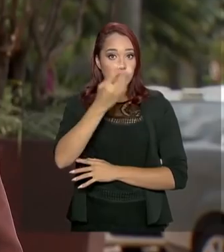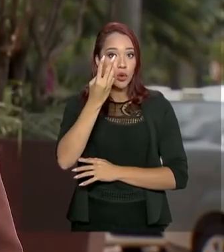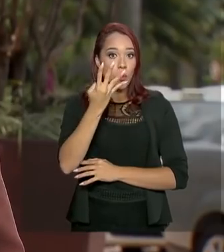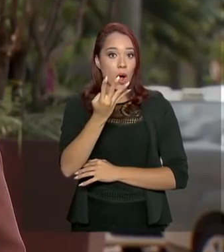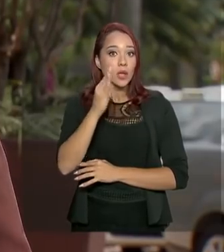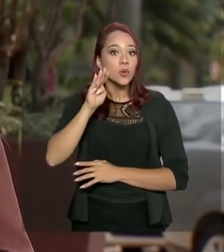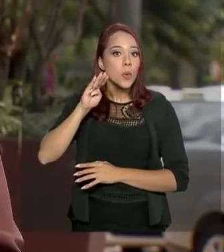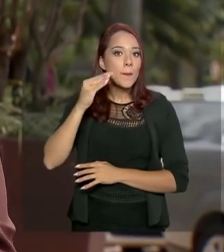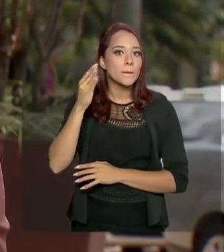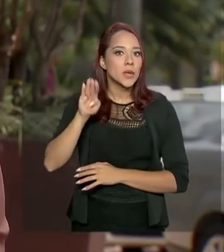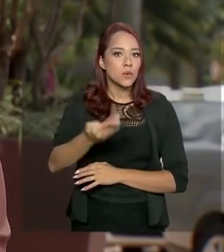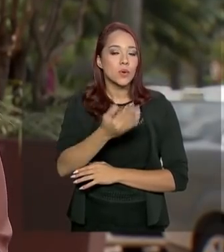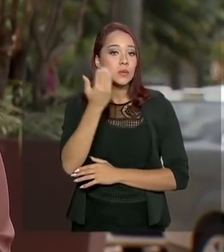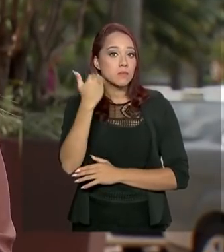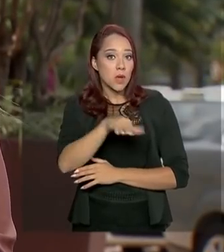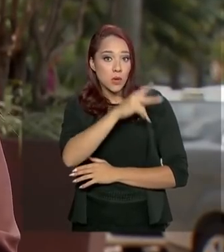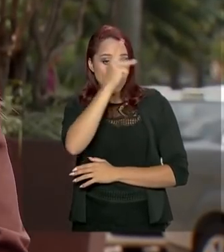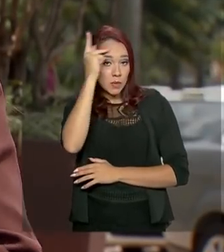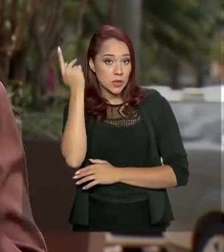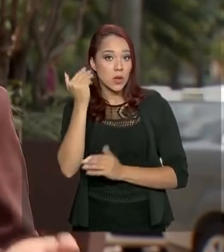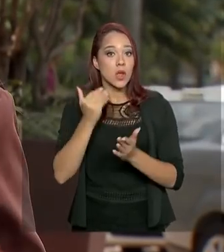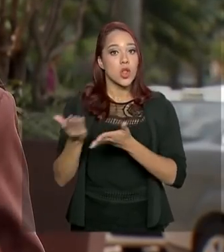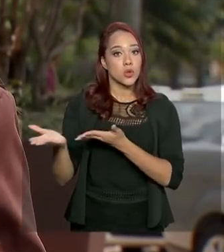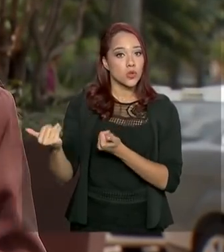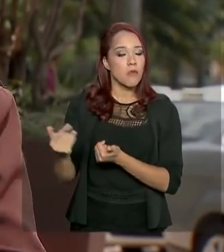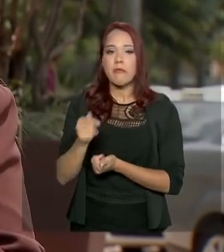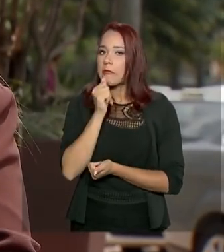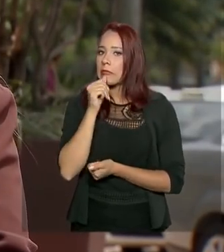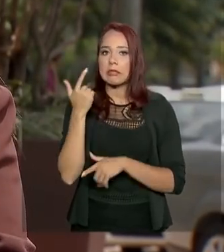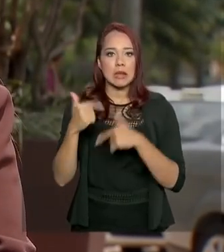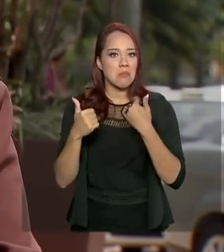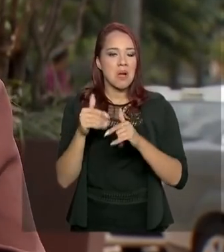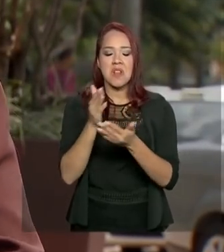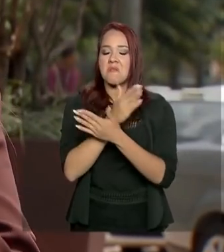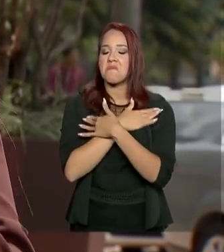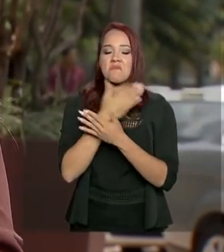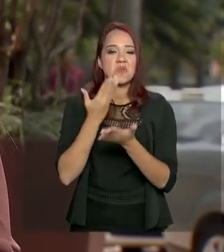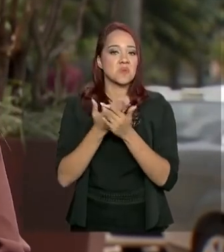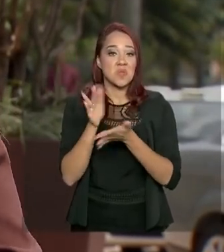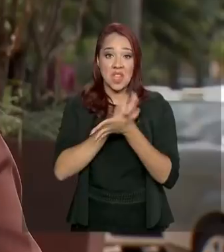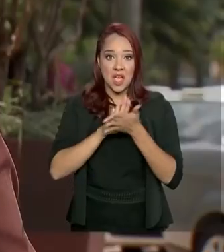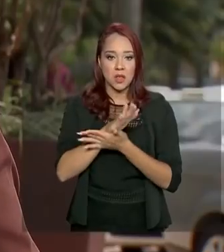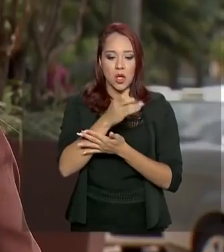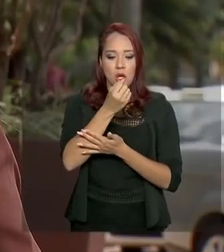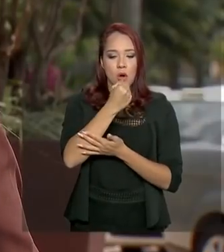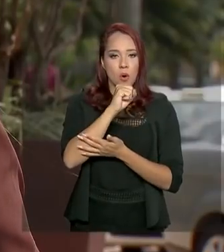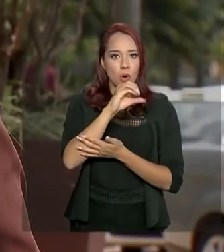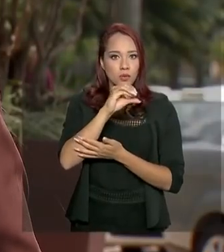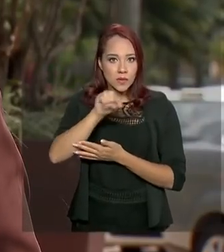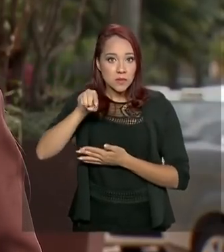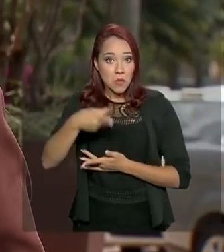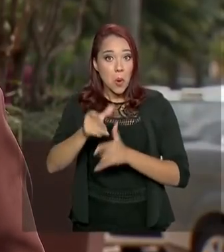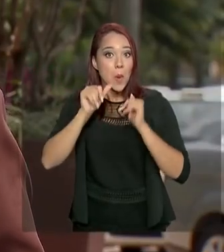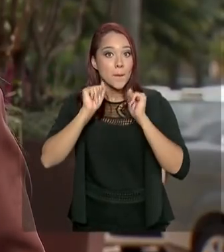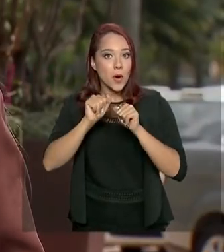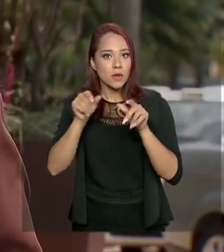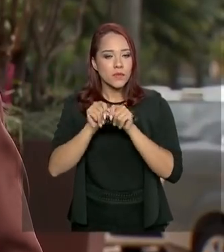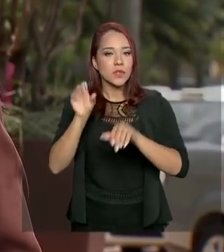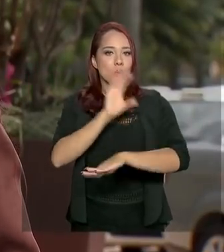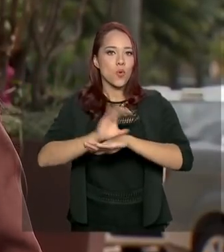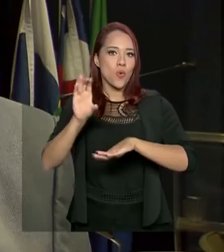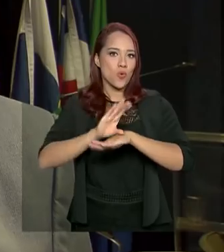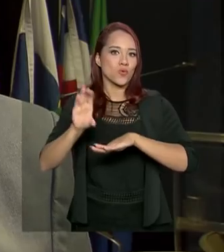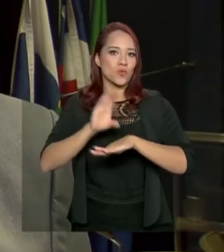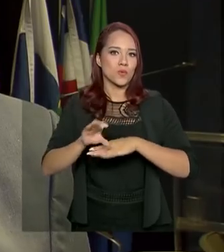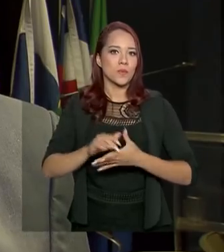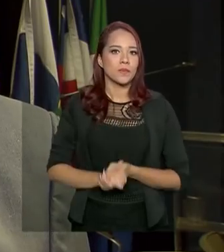milhões e meio de pessoas mais novas que nem trabalham e nem estudam, 800 mil possam fazer cursos de capacitação.